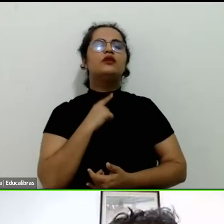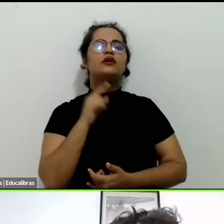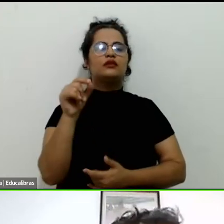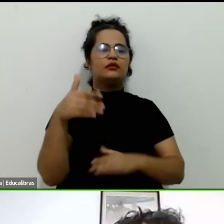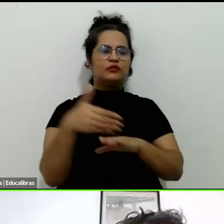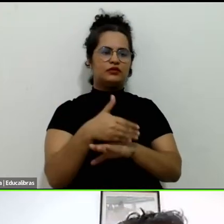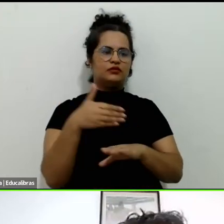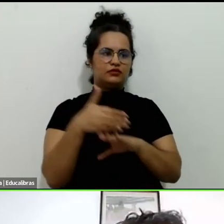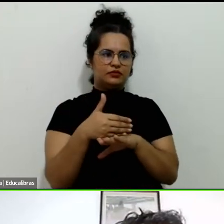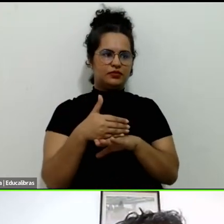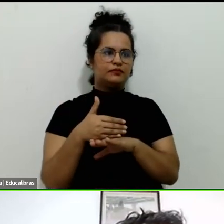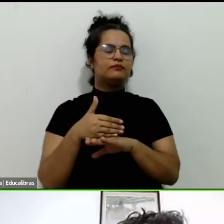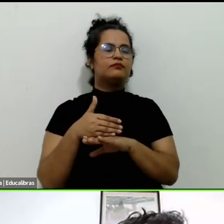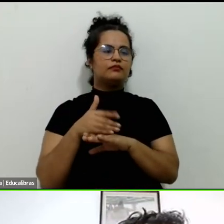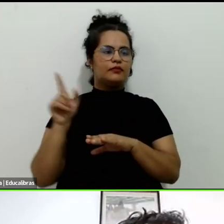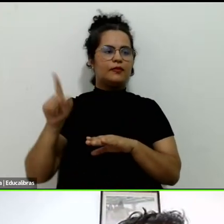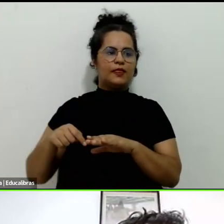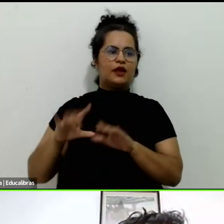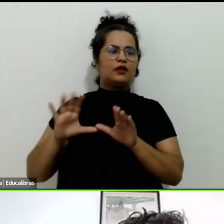comunidades. Muito obrigado.